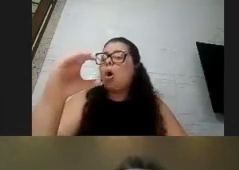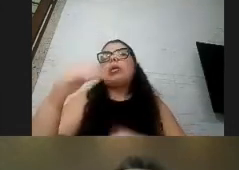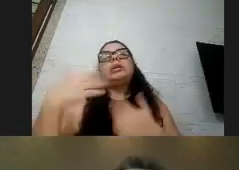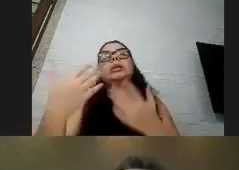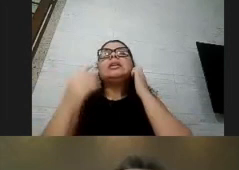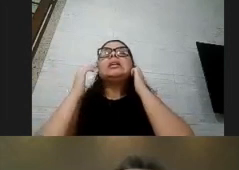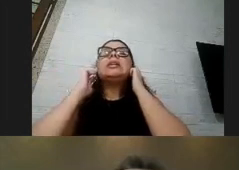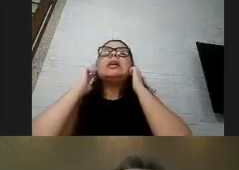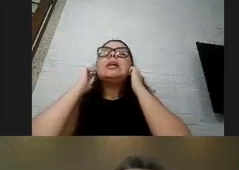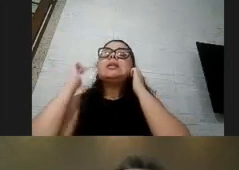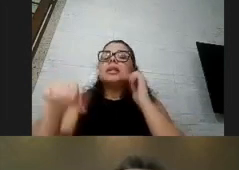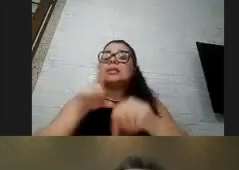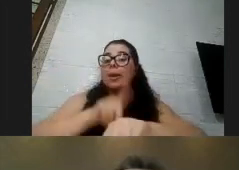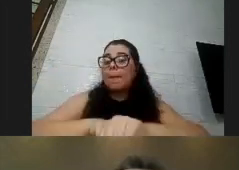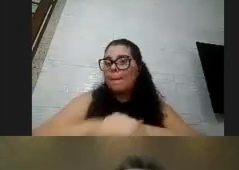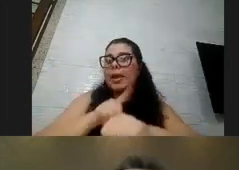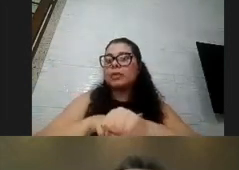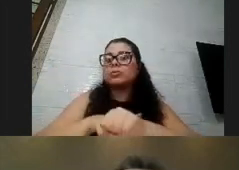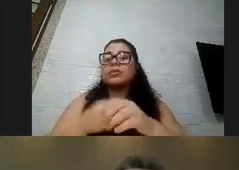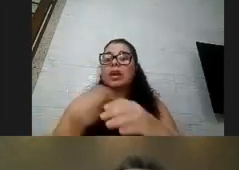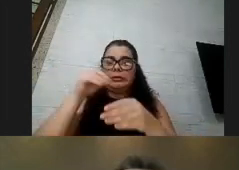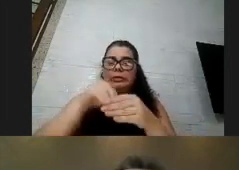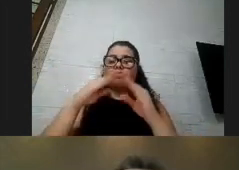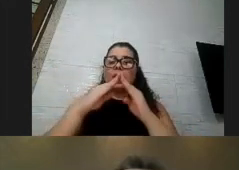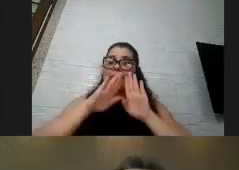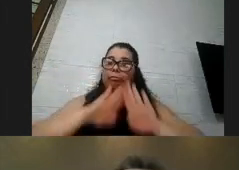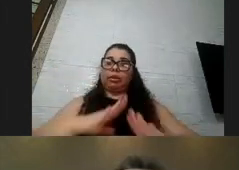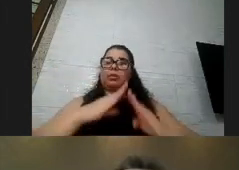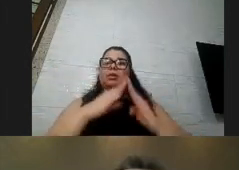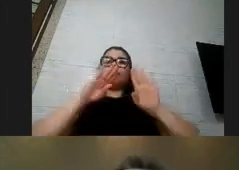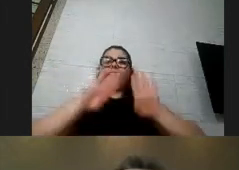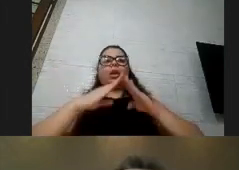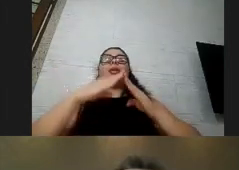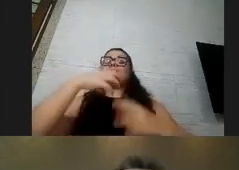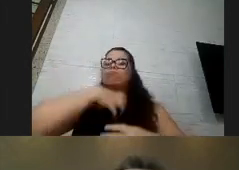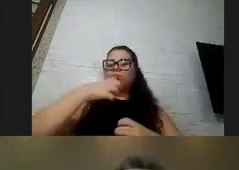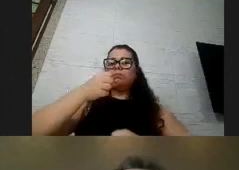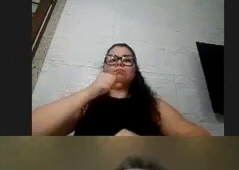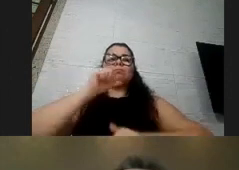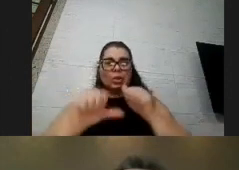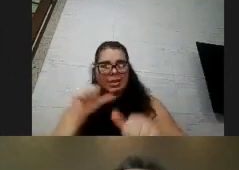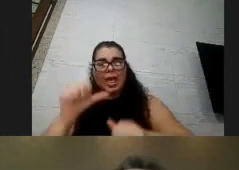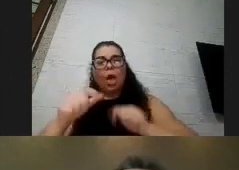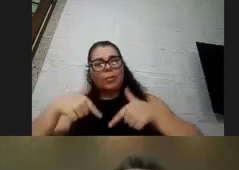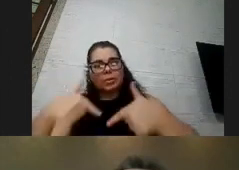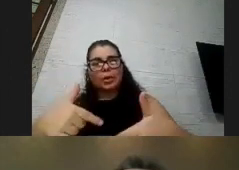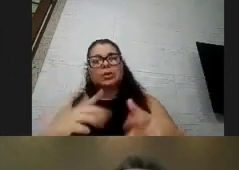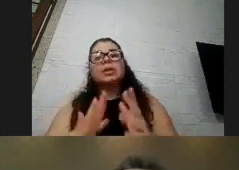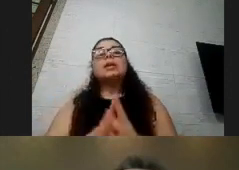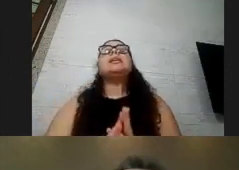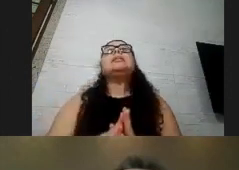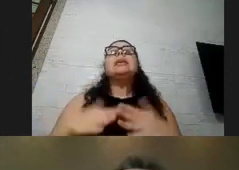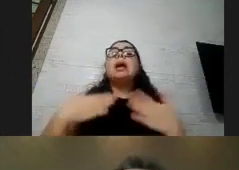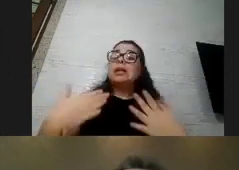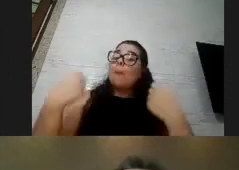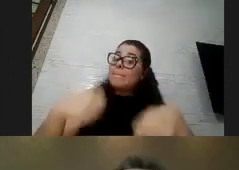época de confinamento né então precisa ter algumas atividades que